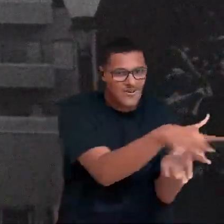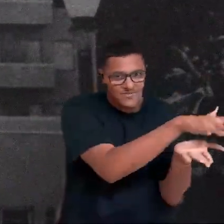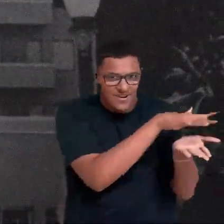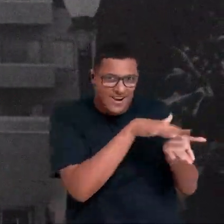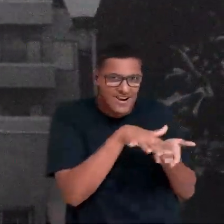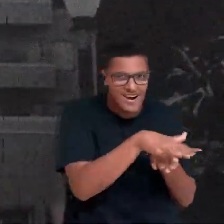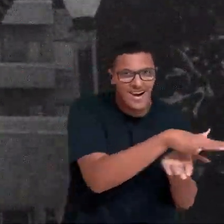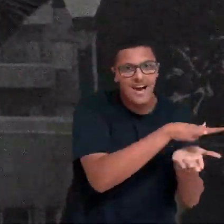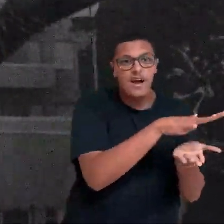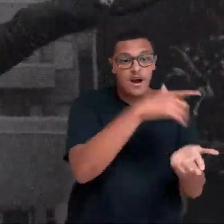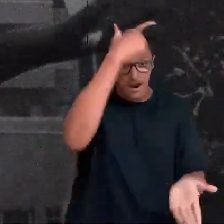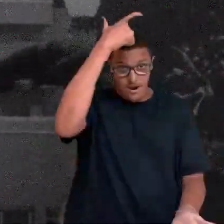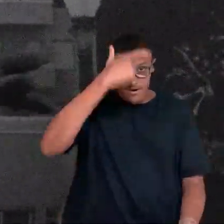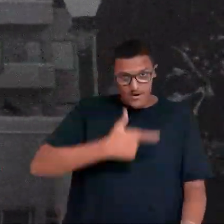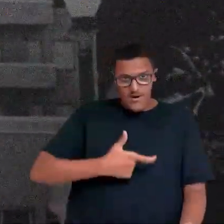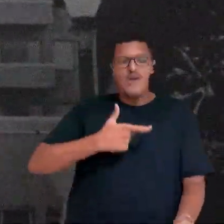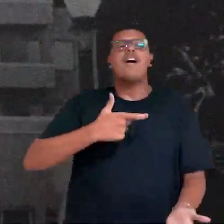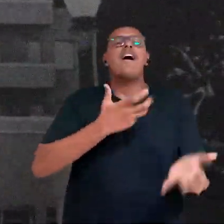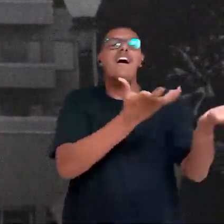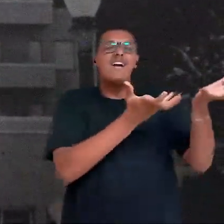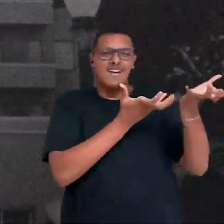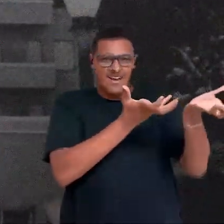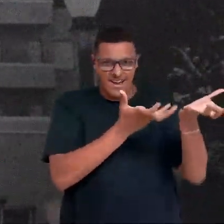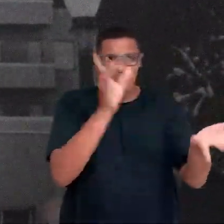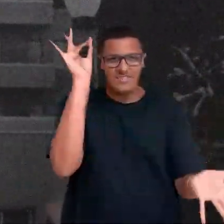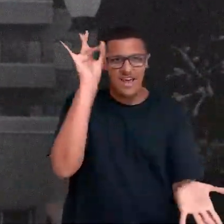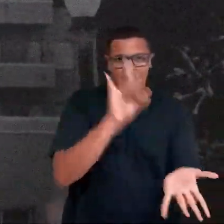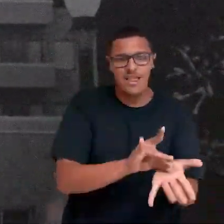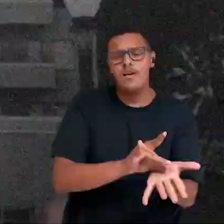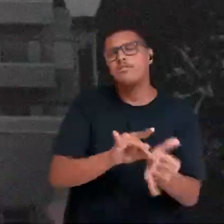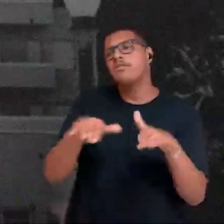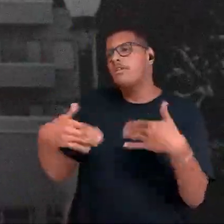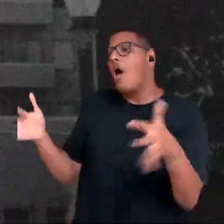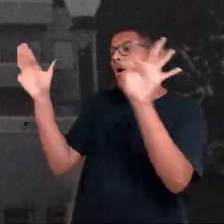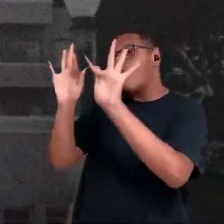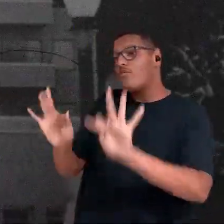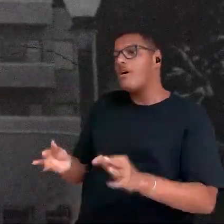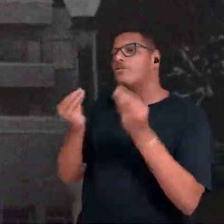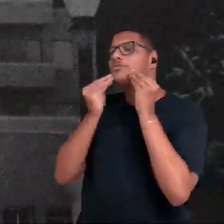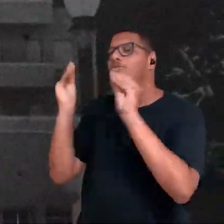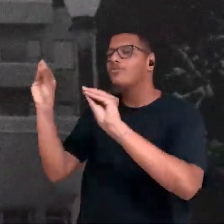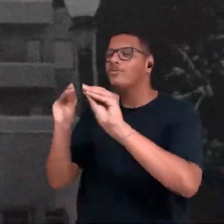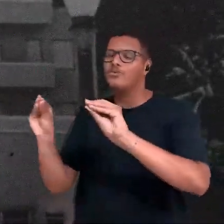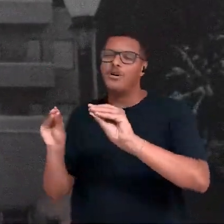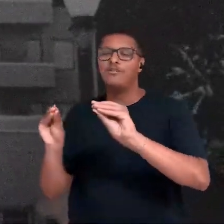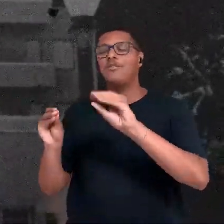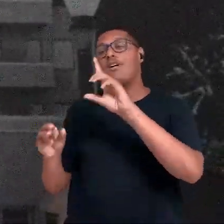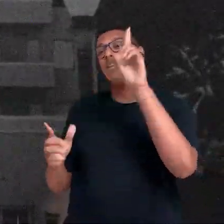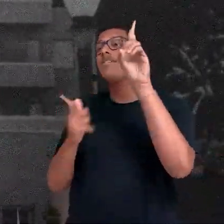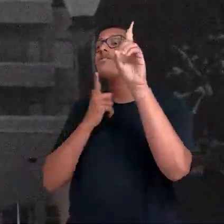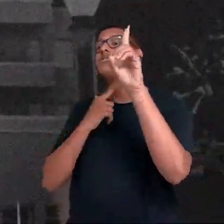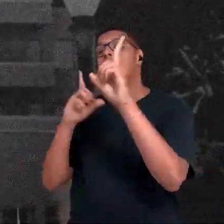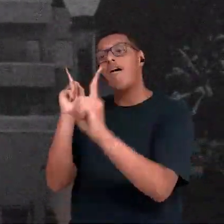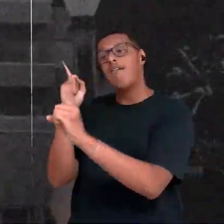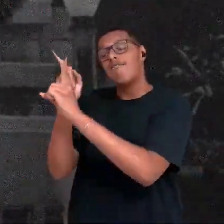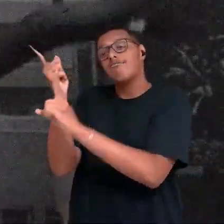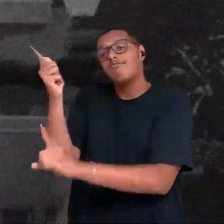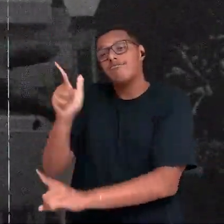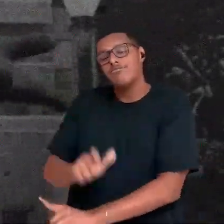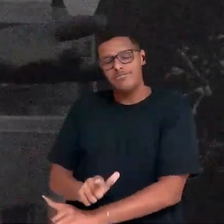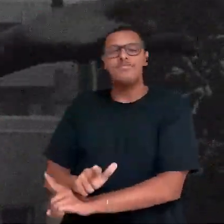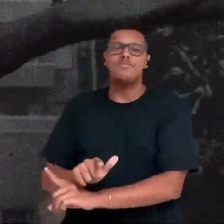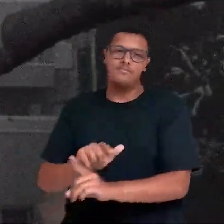terra do Araribóia é que eu tenho quem me quer, passe bem, seja feliz, oi, até quando